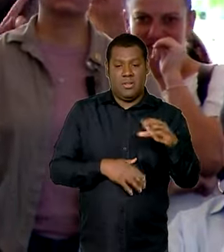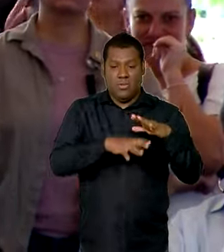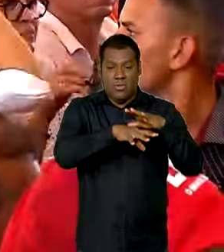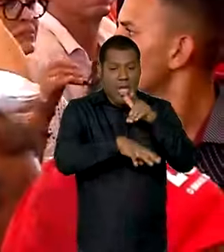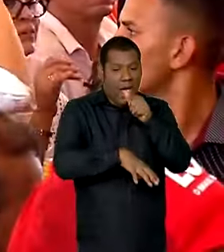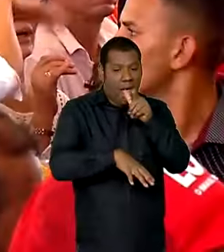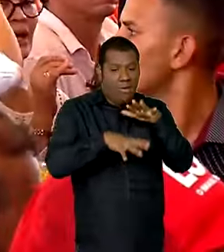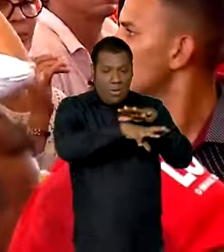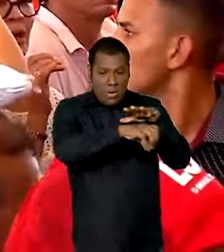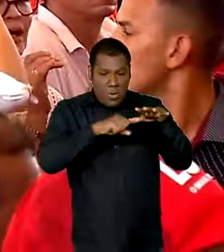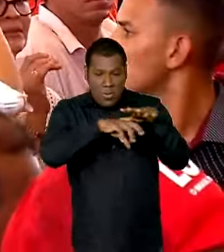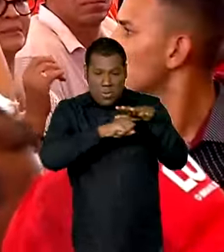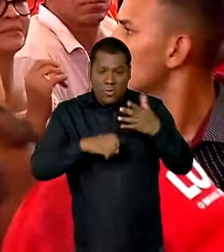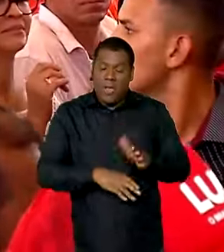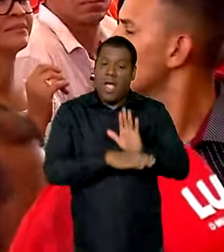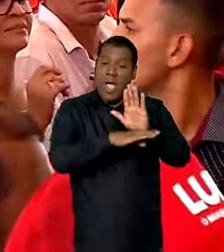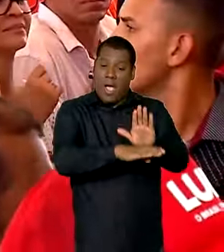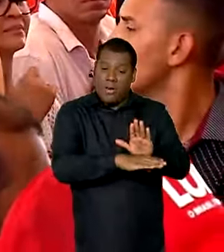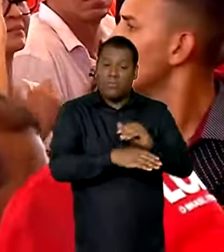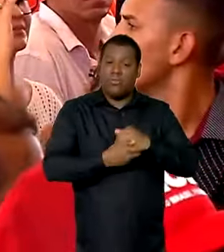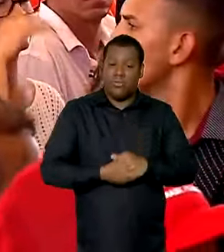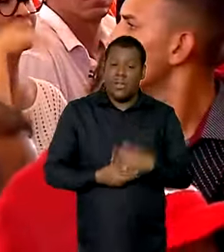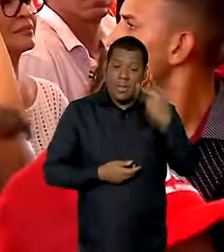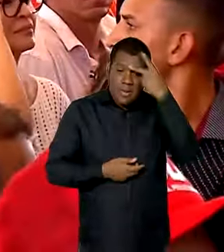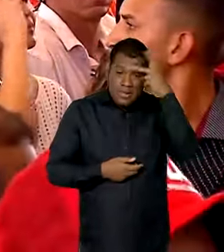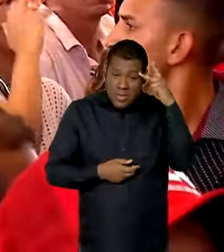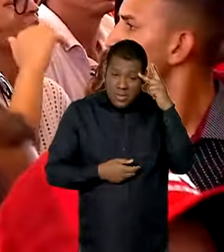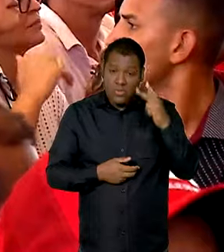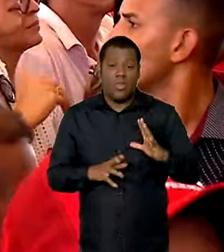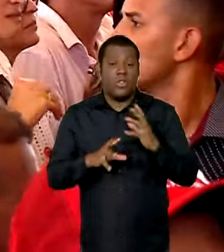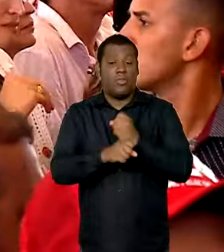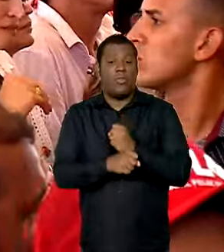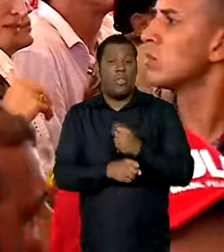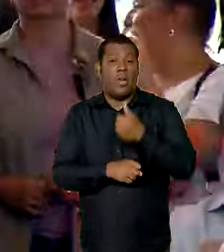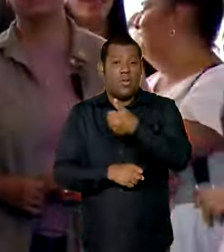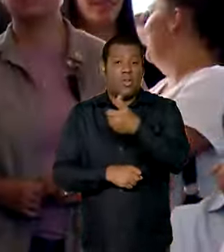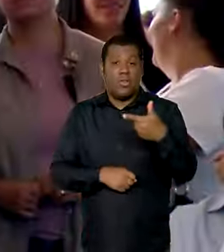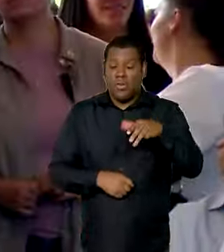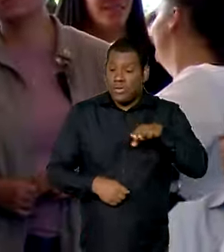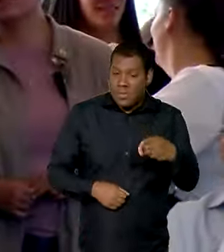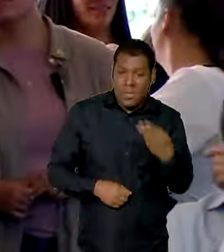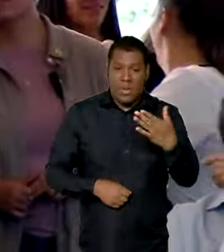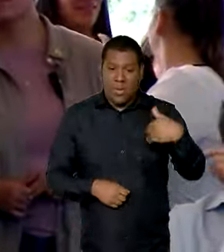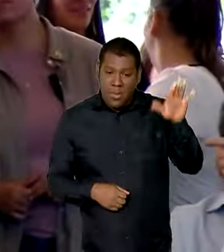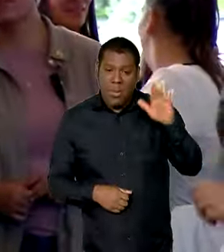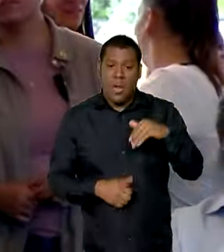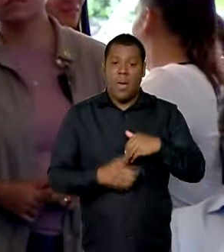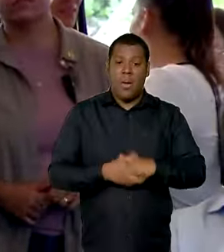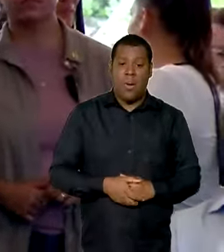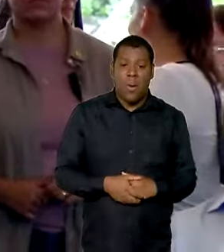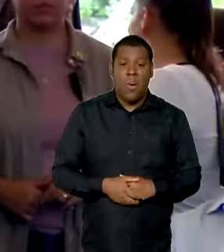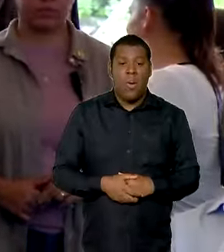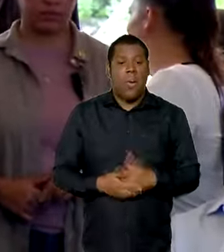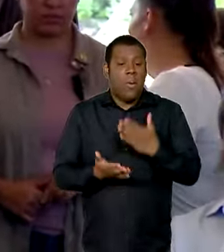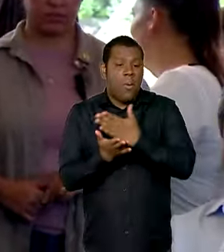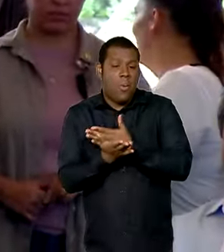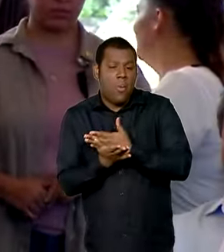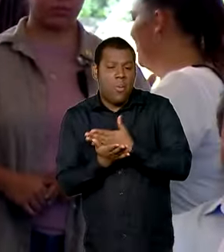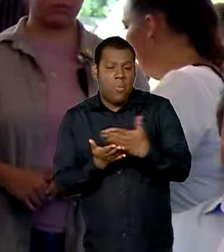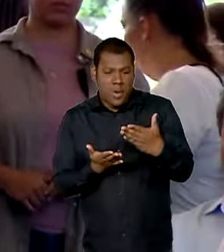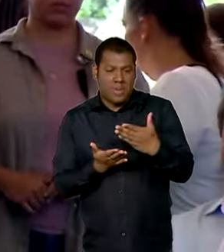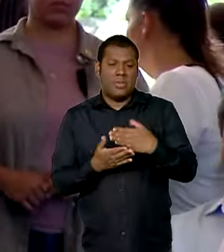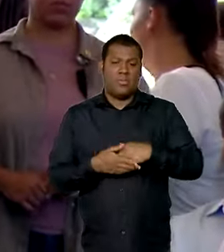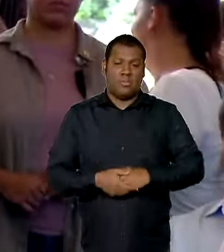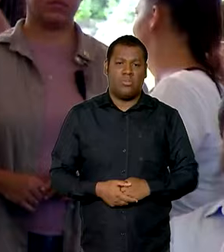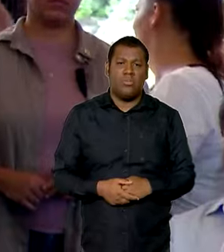pode beneficiar mais de 2 milhões de pessoas, presidente. Nós estamos na primeira etapa. Esta primeira etapa